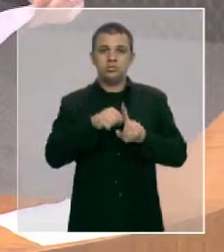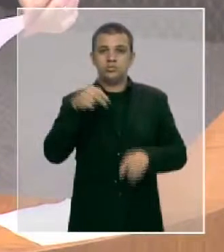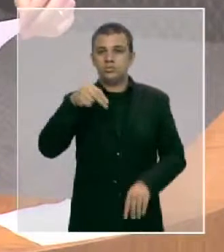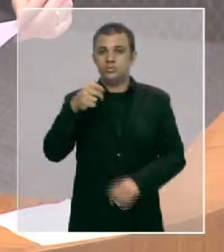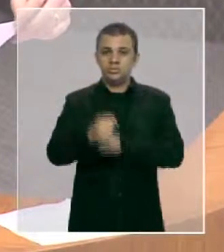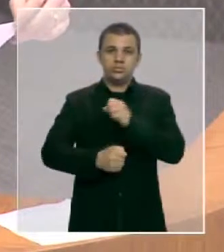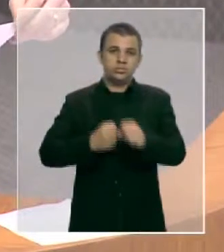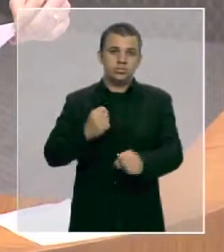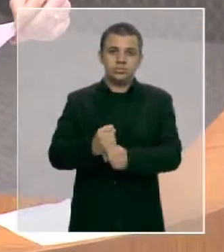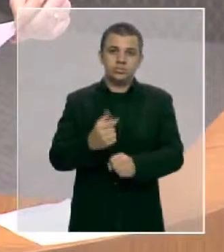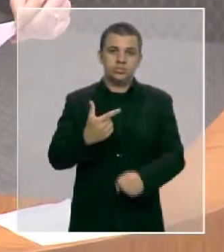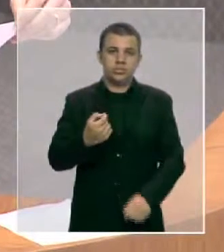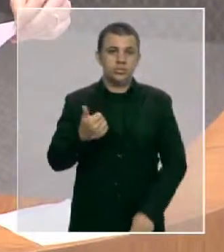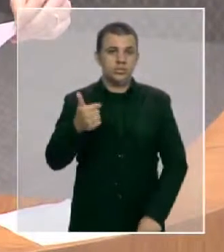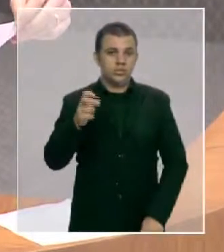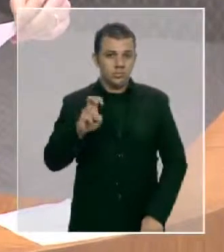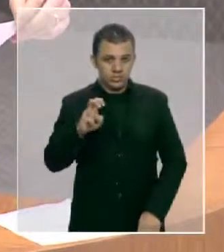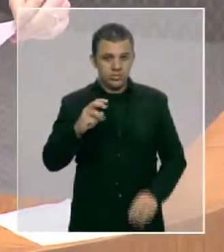Planejamento.